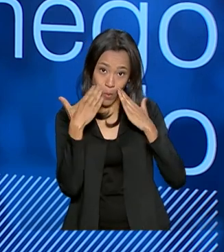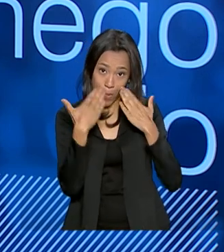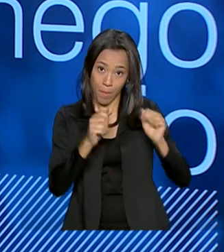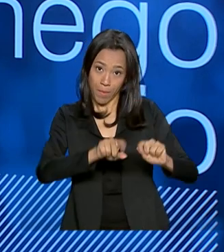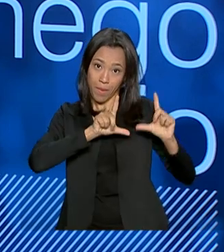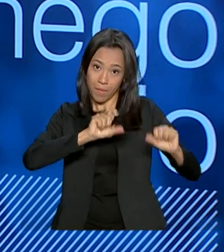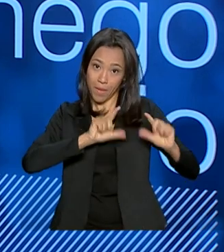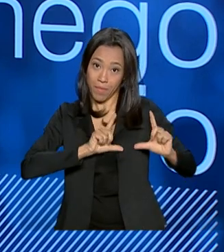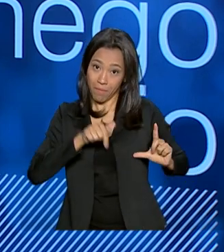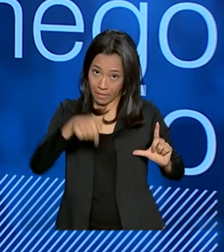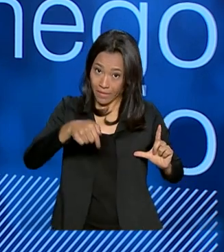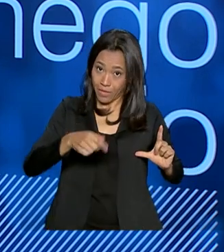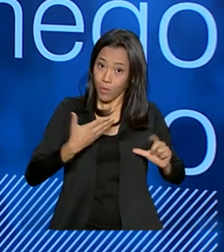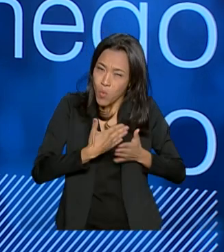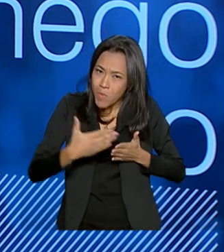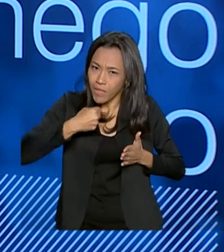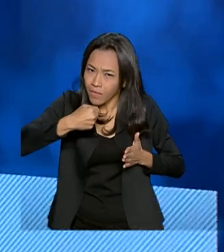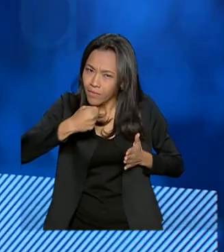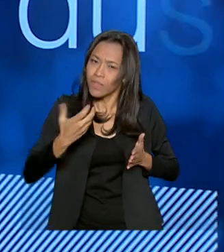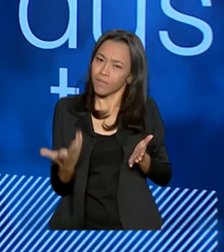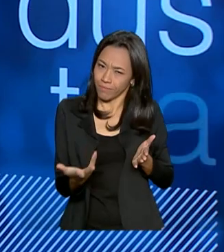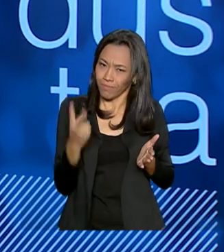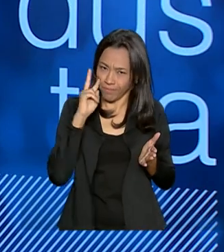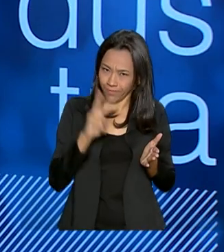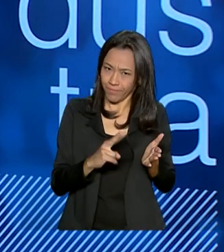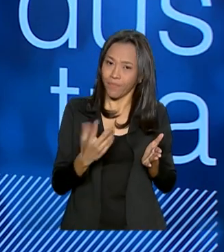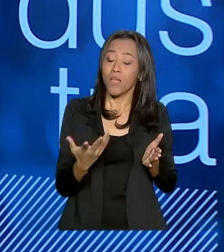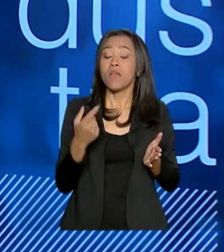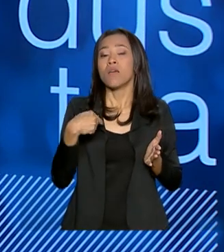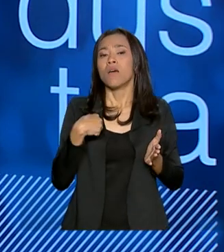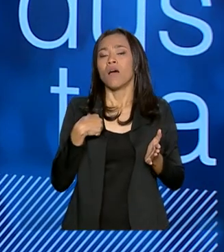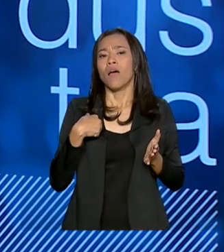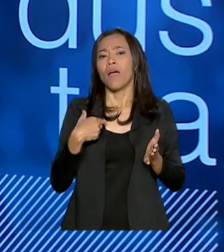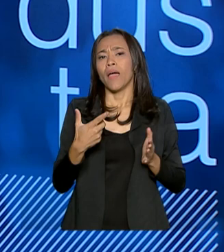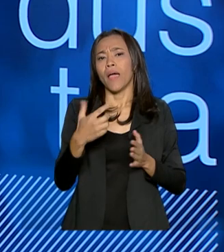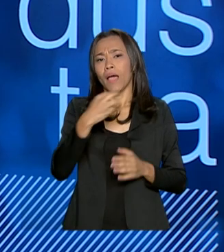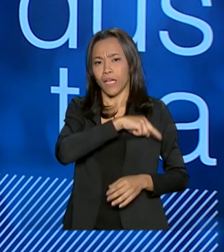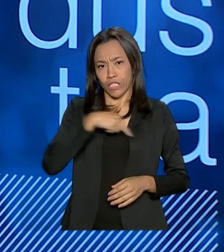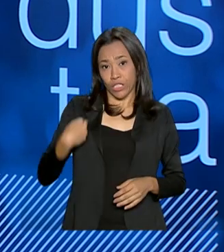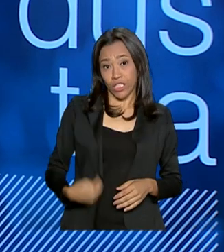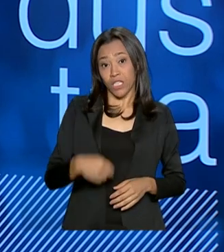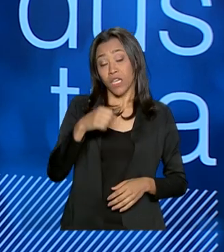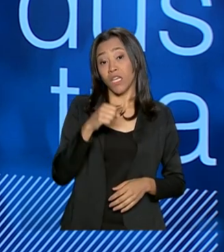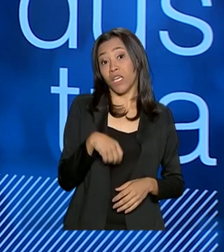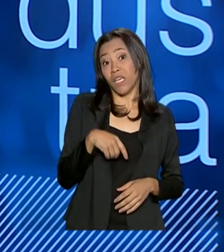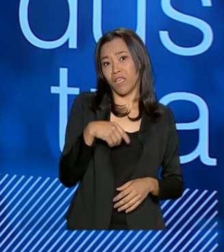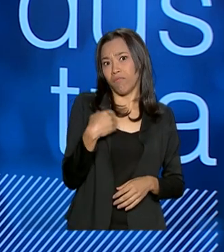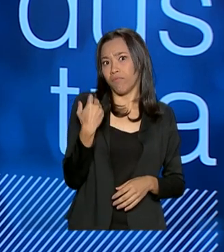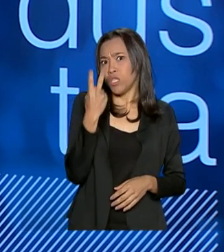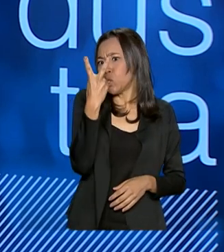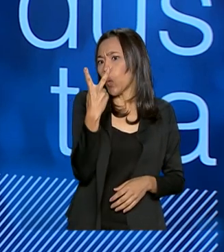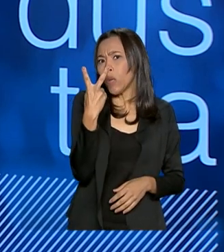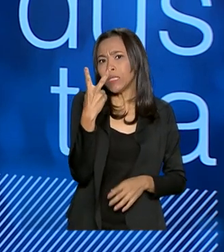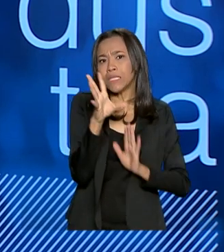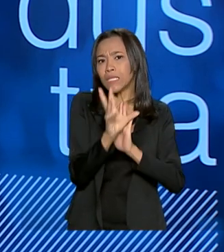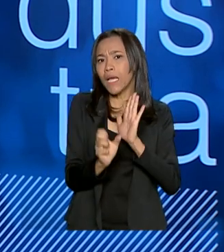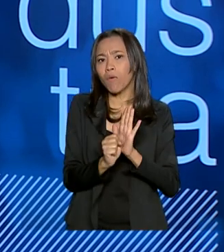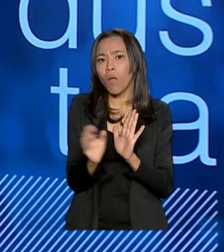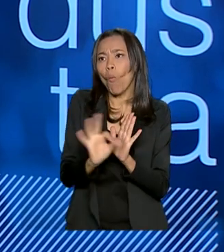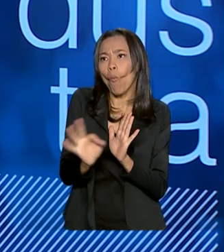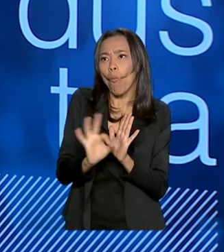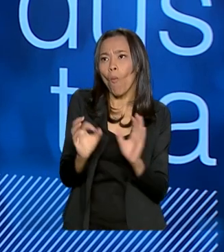nossa entrevista, a China, ao longo dos últimos 20 séculos, só em dois séculos e meio ela não foi a maior potência do mundo.